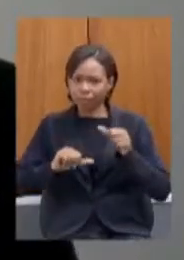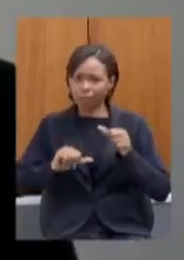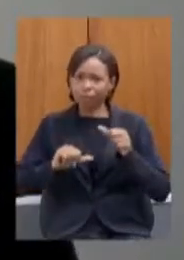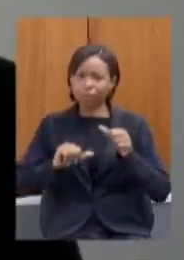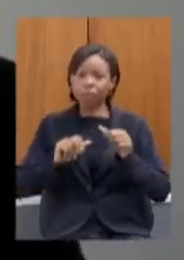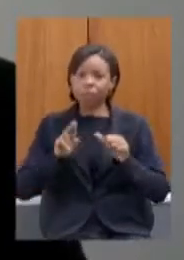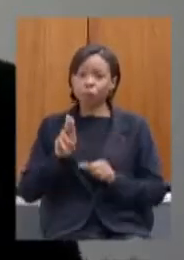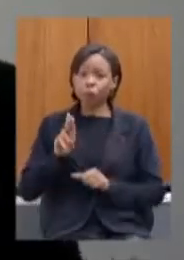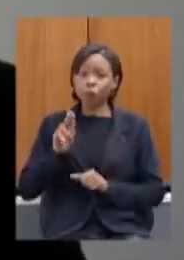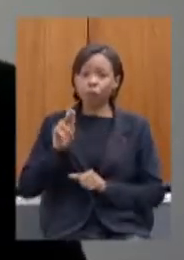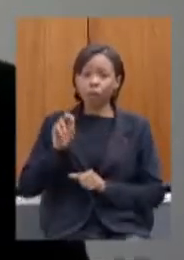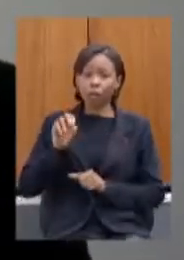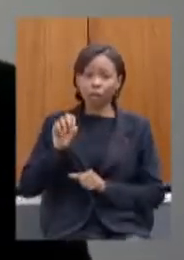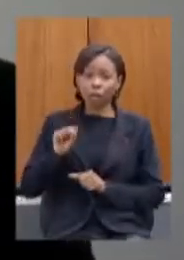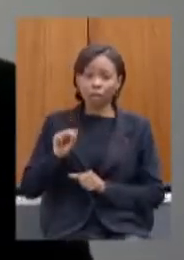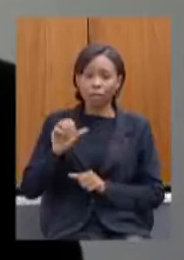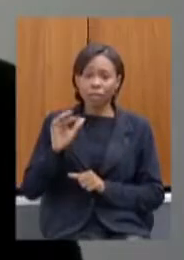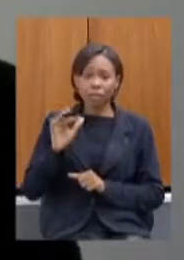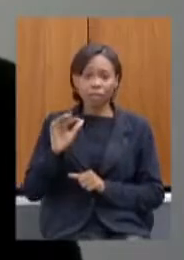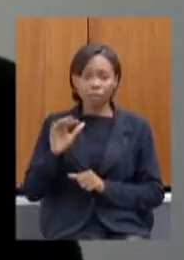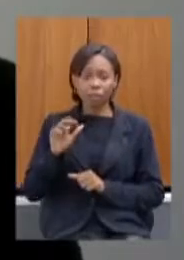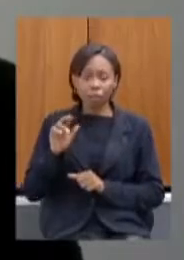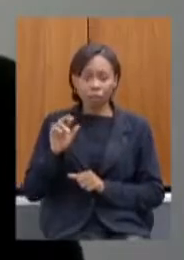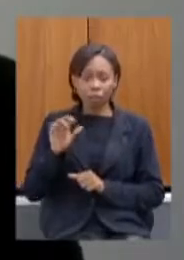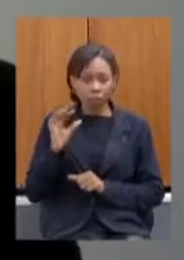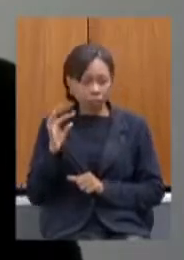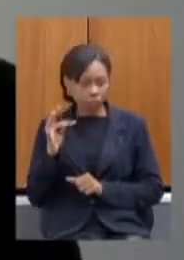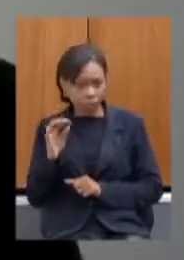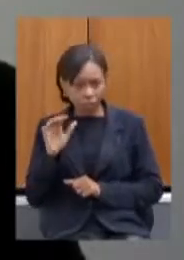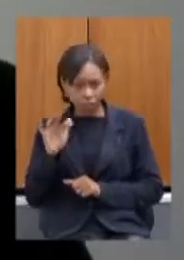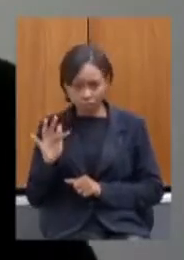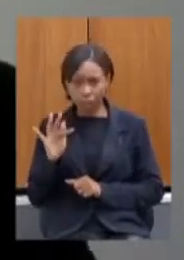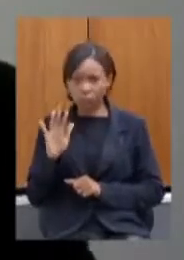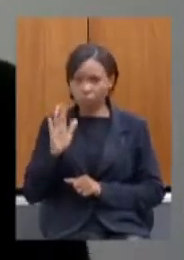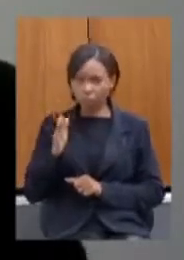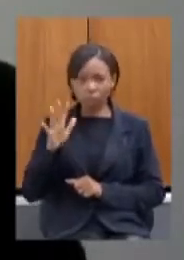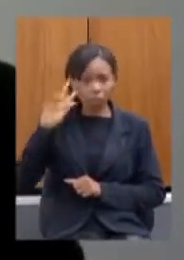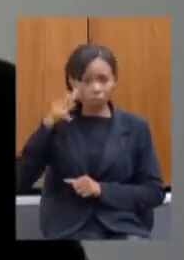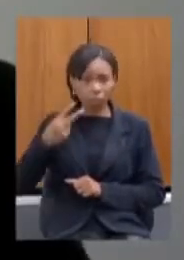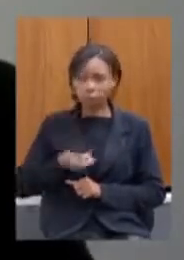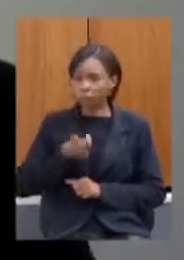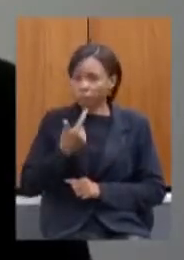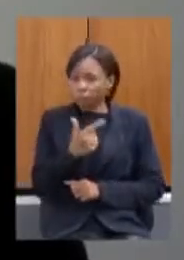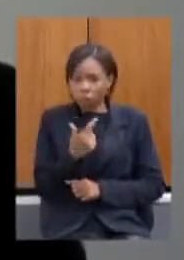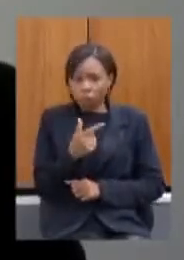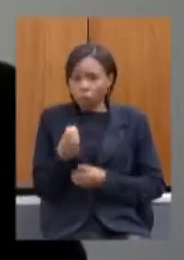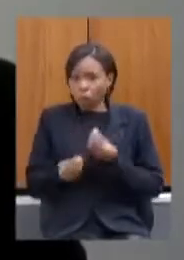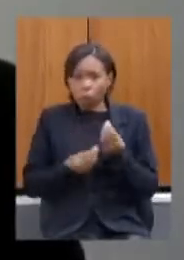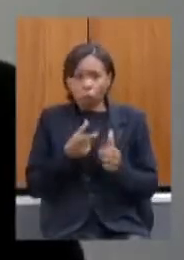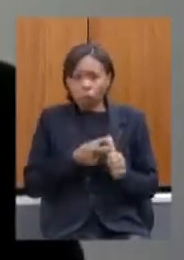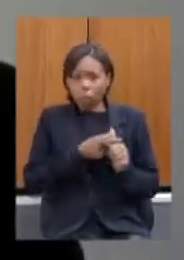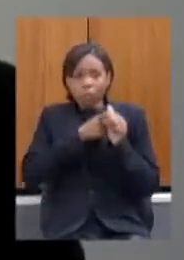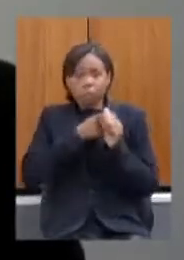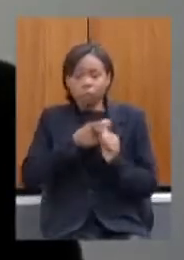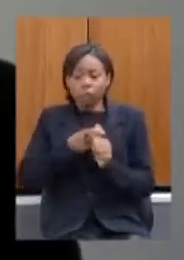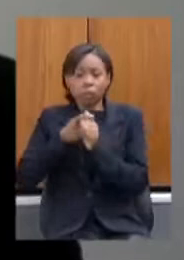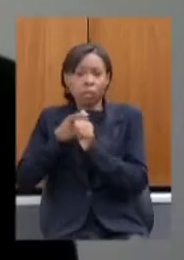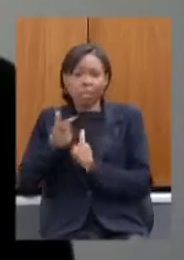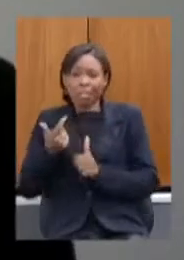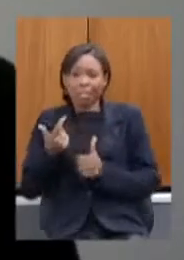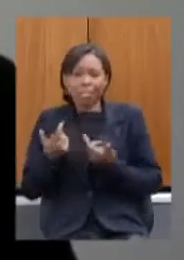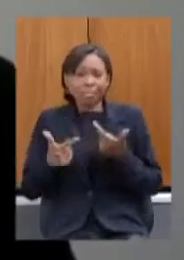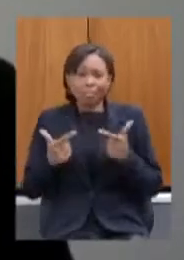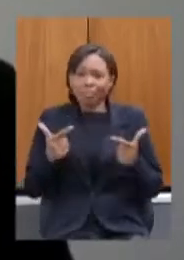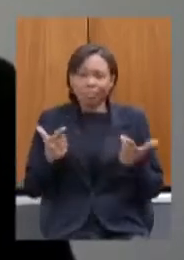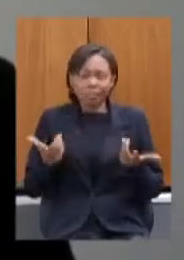STF que em última instância julgará qualquer ação nossa já reconheceu que não existe pretério não existe passivo pretério então dado